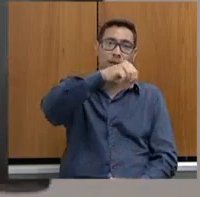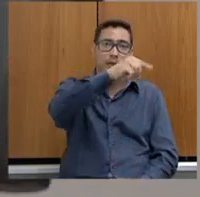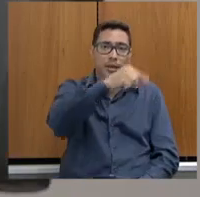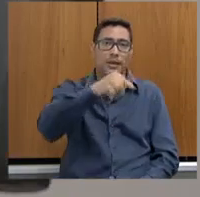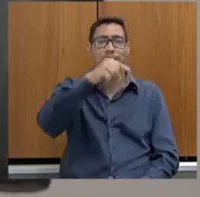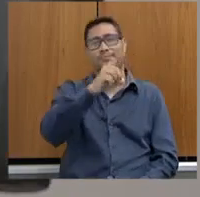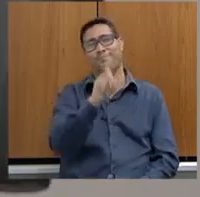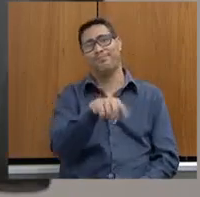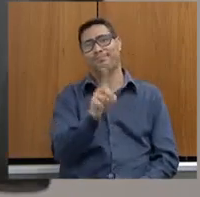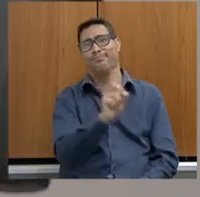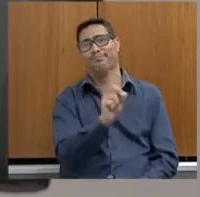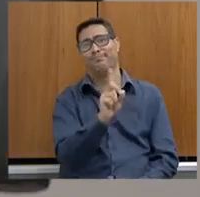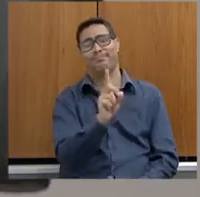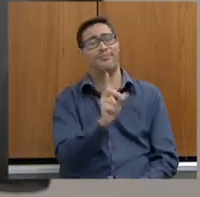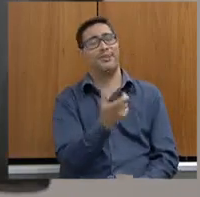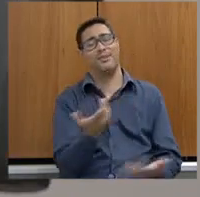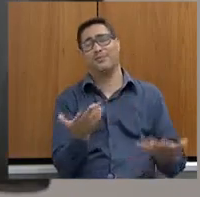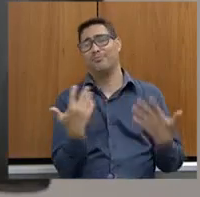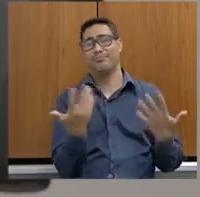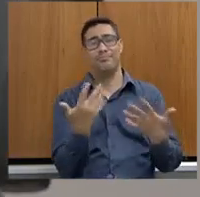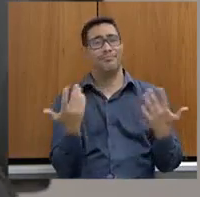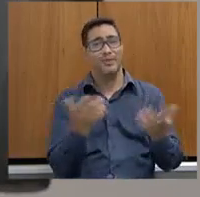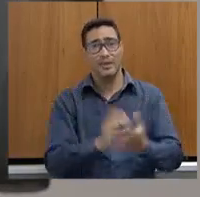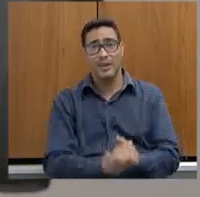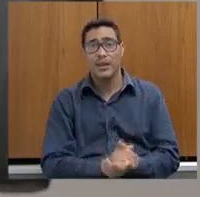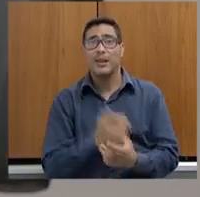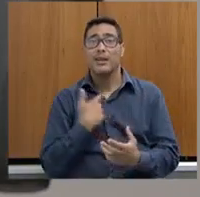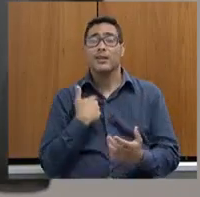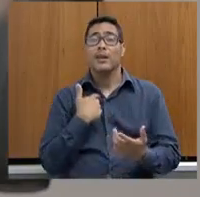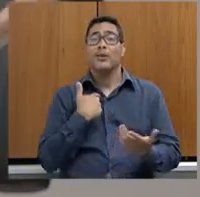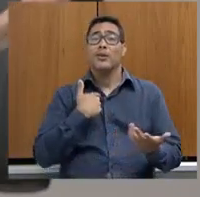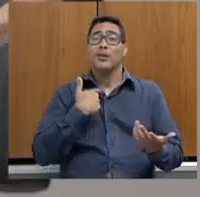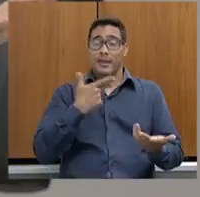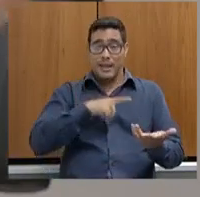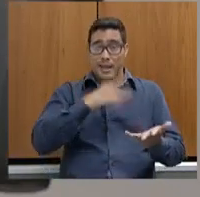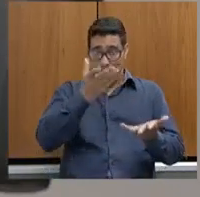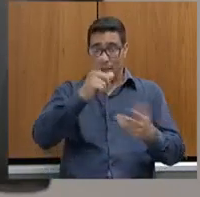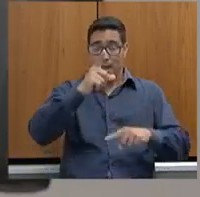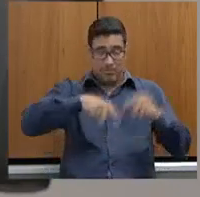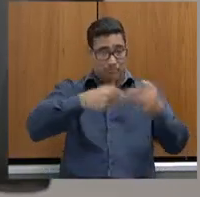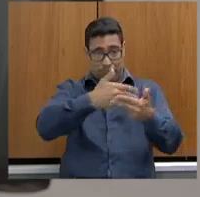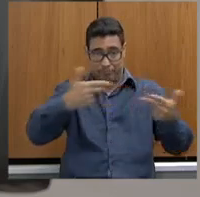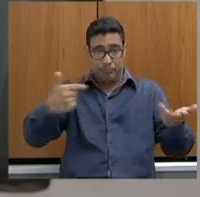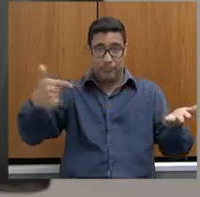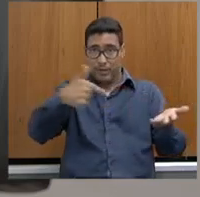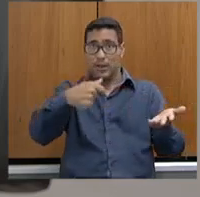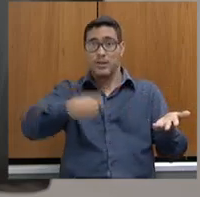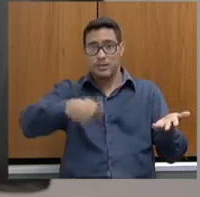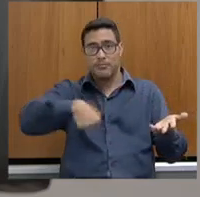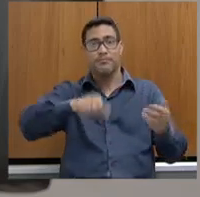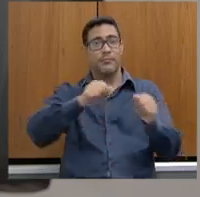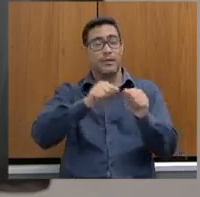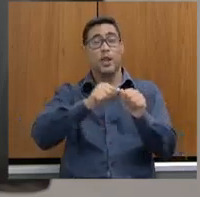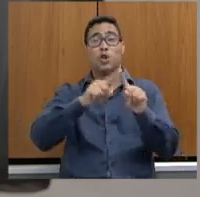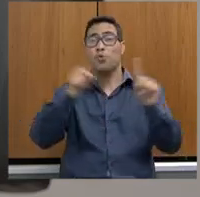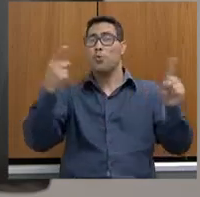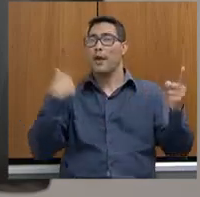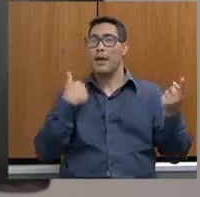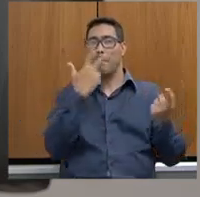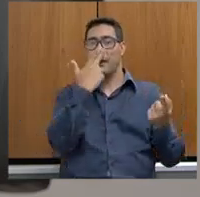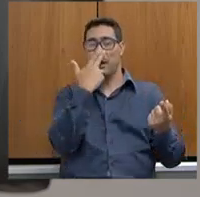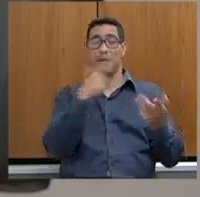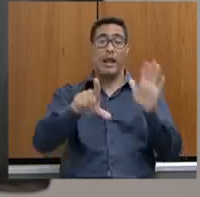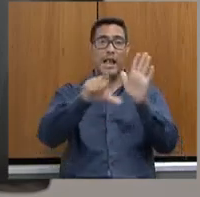reúne os requisitos. Ponto. Reúne. Então, vamos fazer. Não é fazer o arrepio da lei, mas também não é também